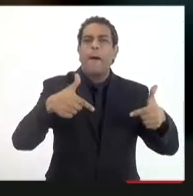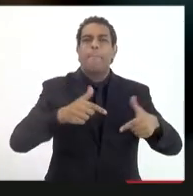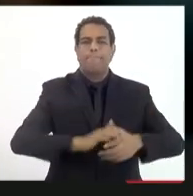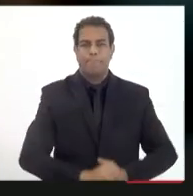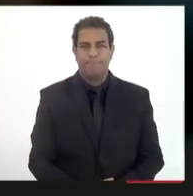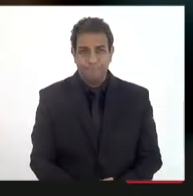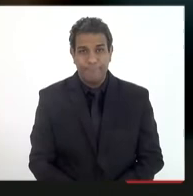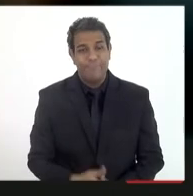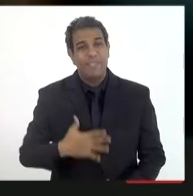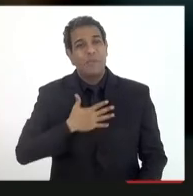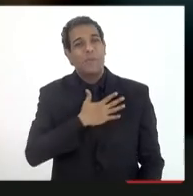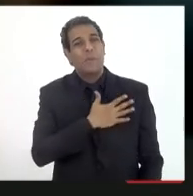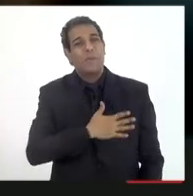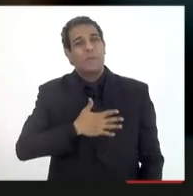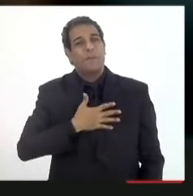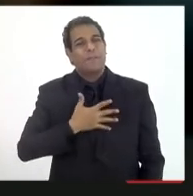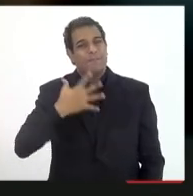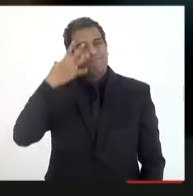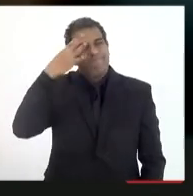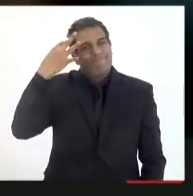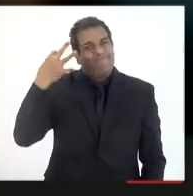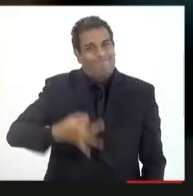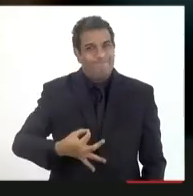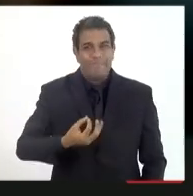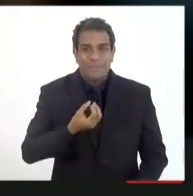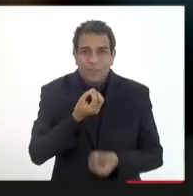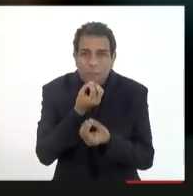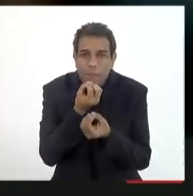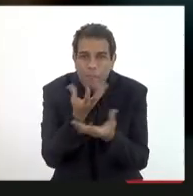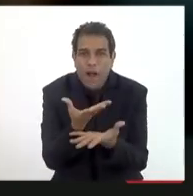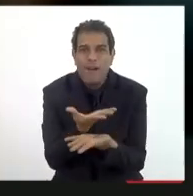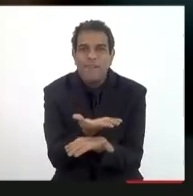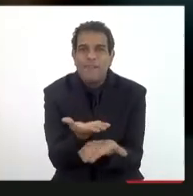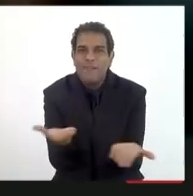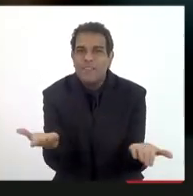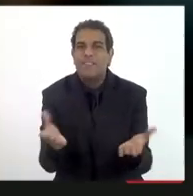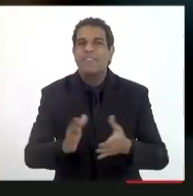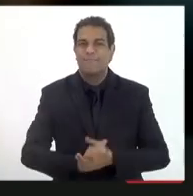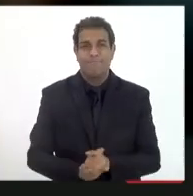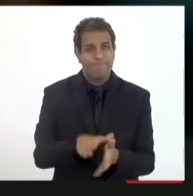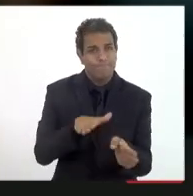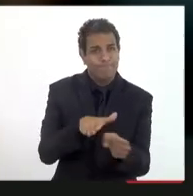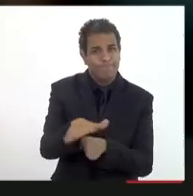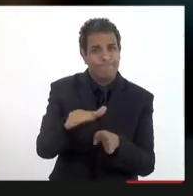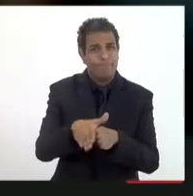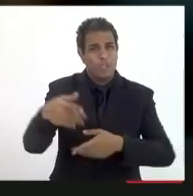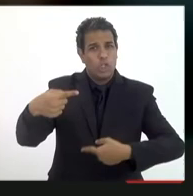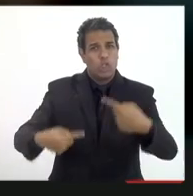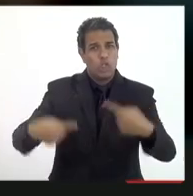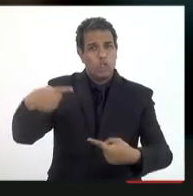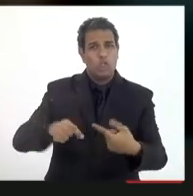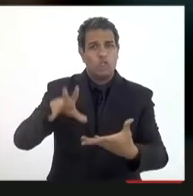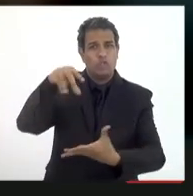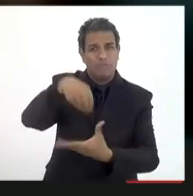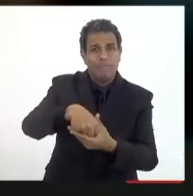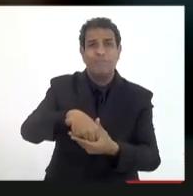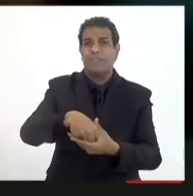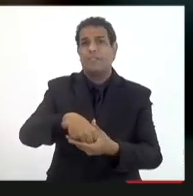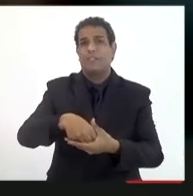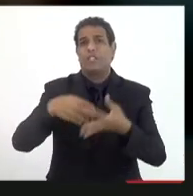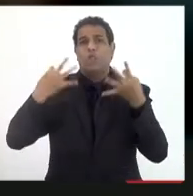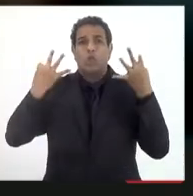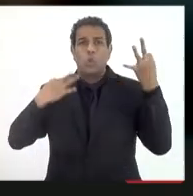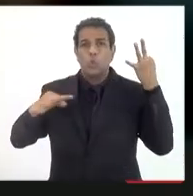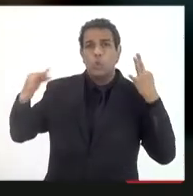eu gostaria de deixar uma dica nós temos discutido bastante a questão do turismo eu não tenho